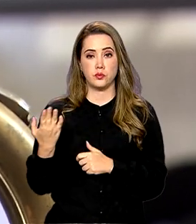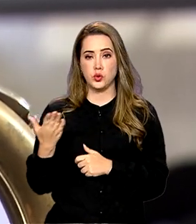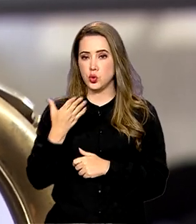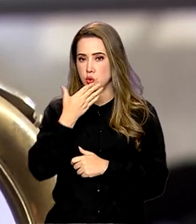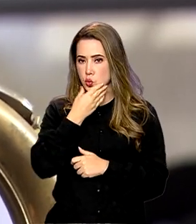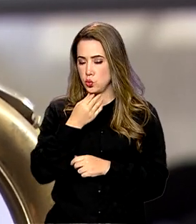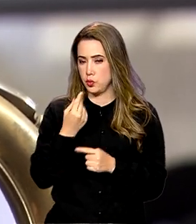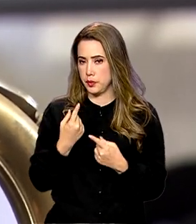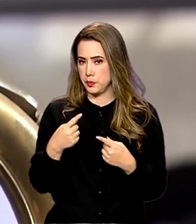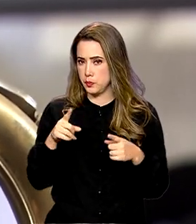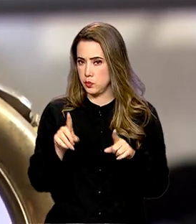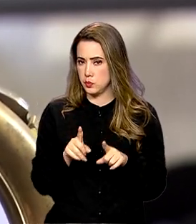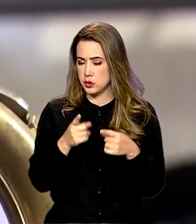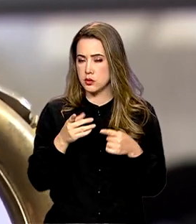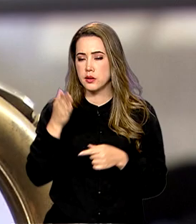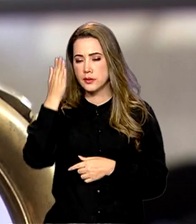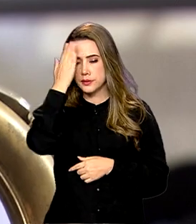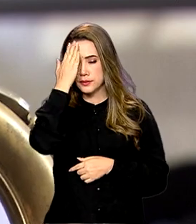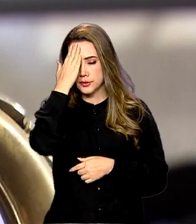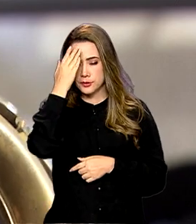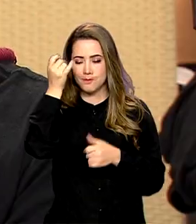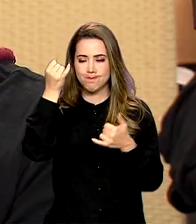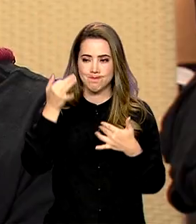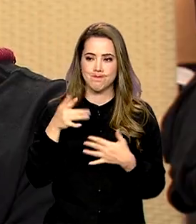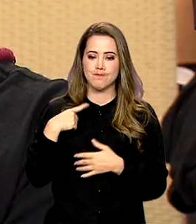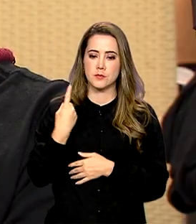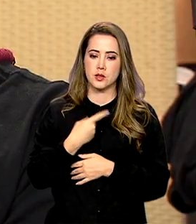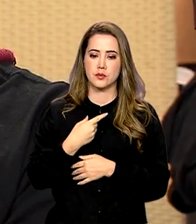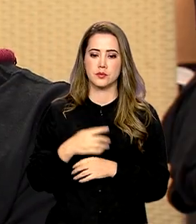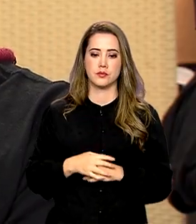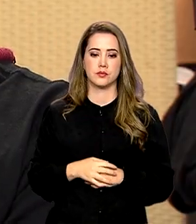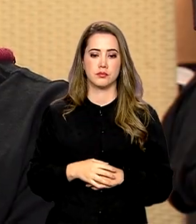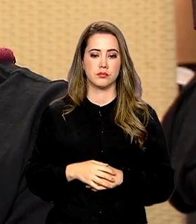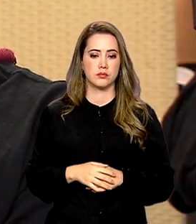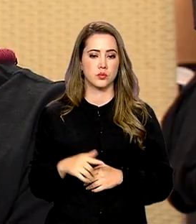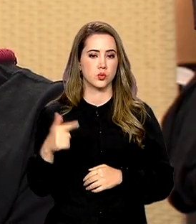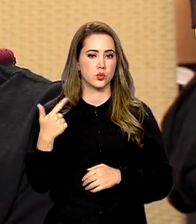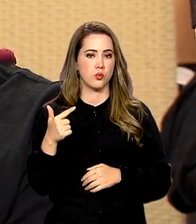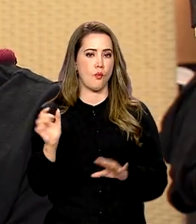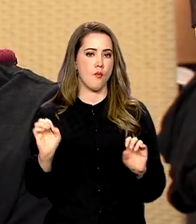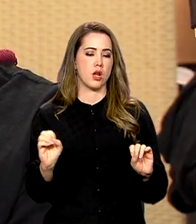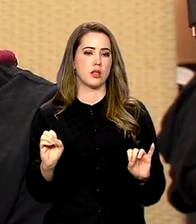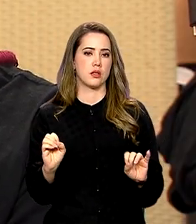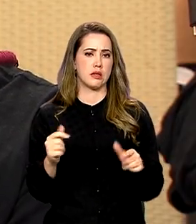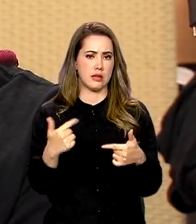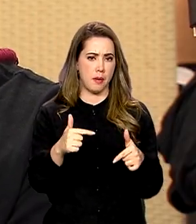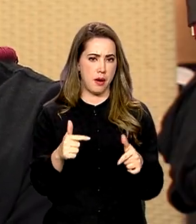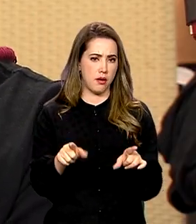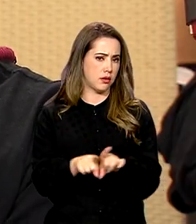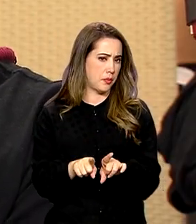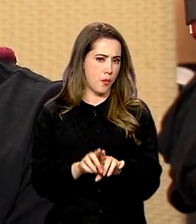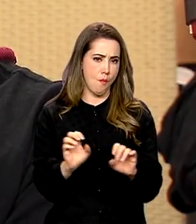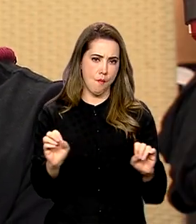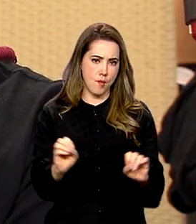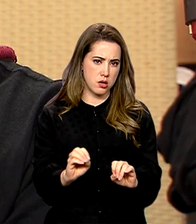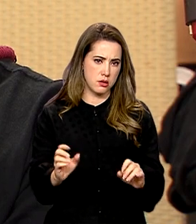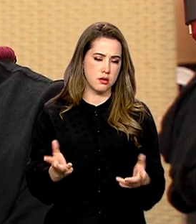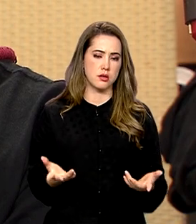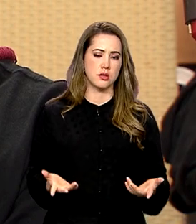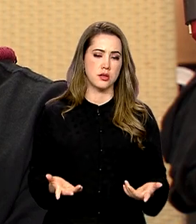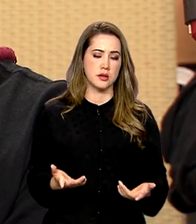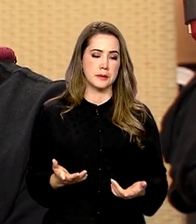sabe muito bem do que eu estou falando. Porque não tinha nada e muito menos trabalho. Então,